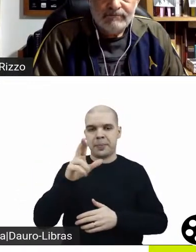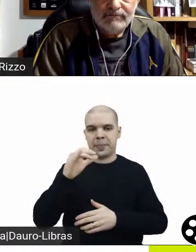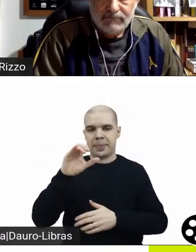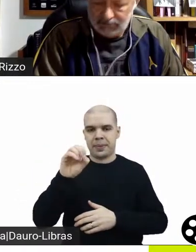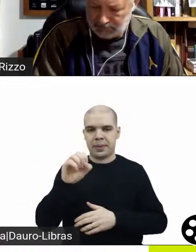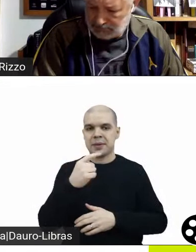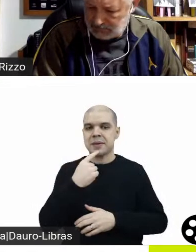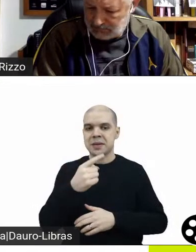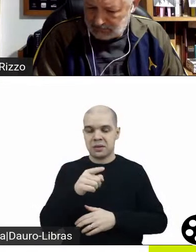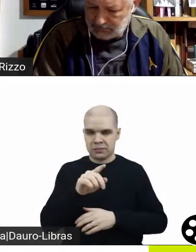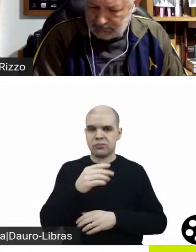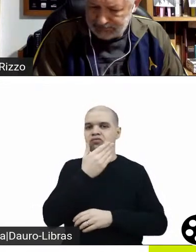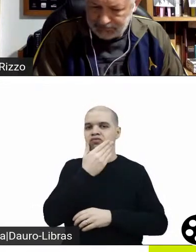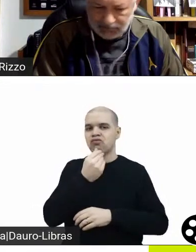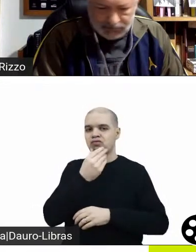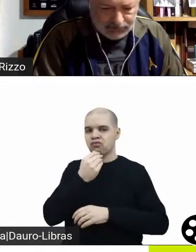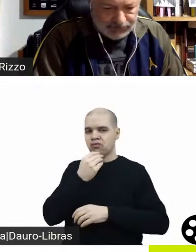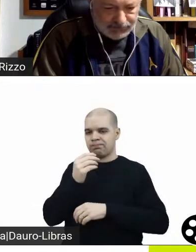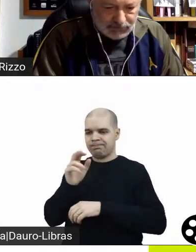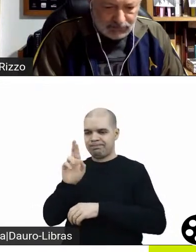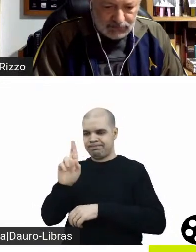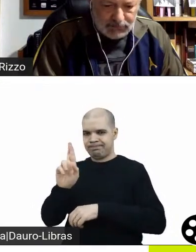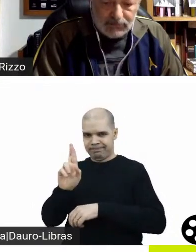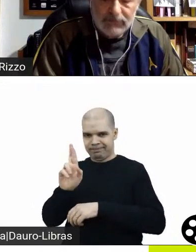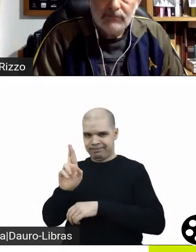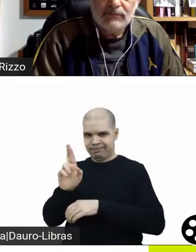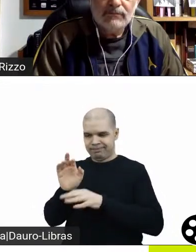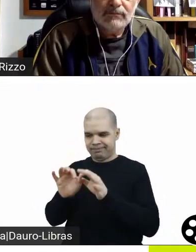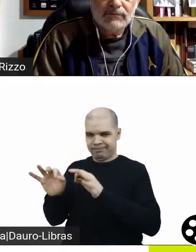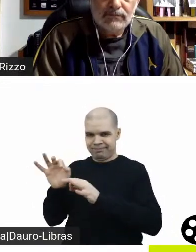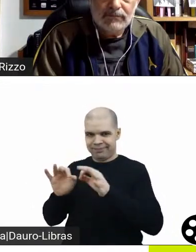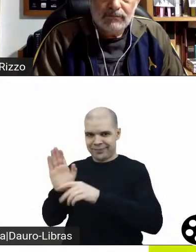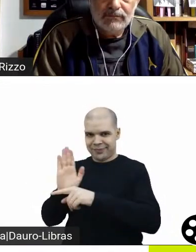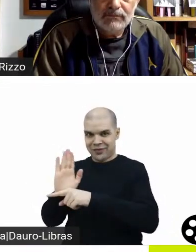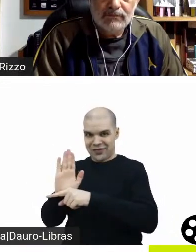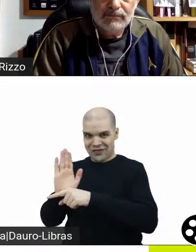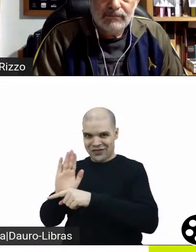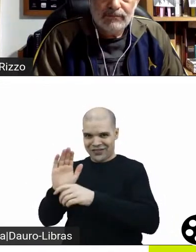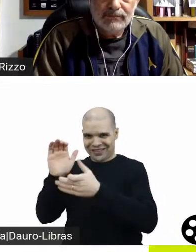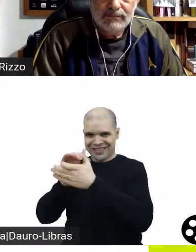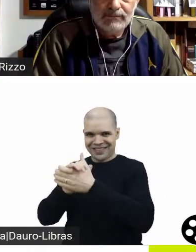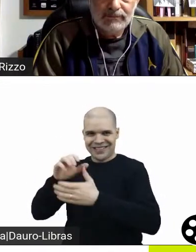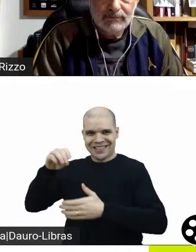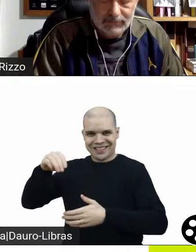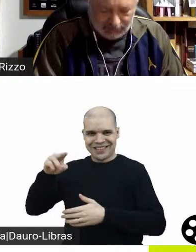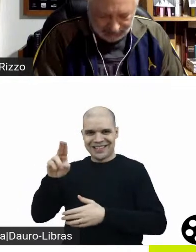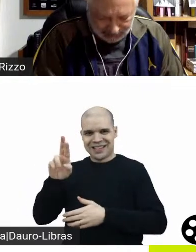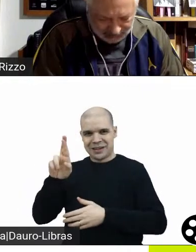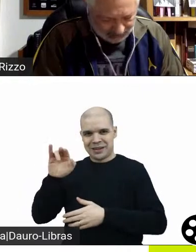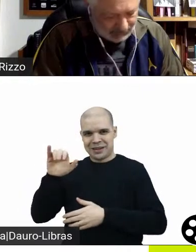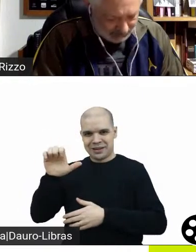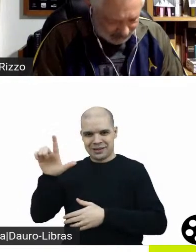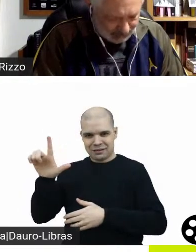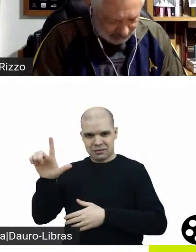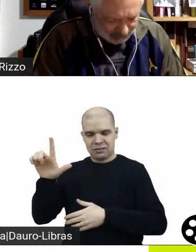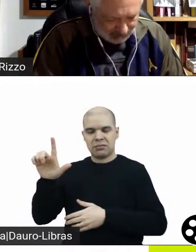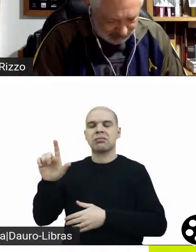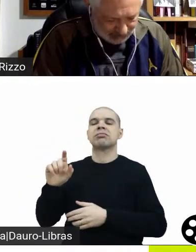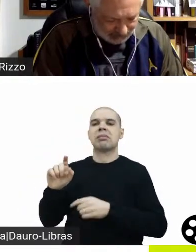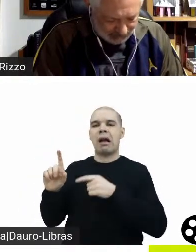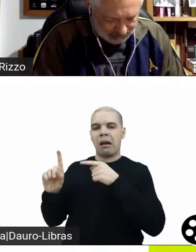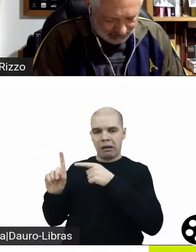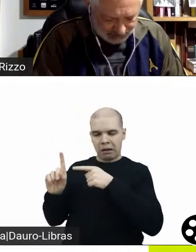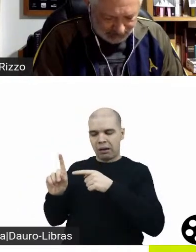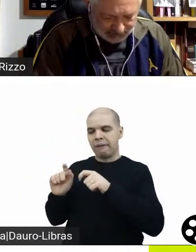que ele manteve alguns elementos que fizeram o Muriel ser bem-sucedido em pelo menos dois dos seus filmes americanos. Você citou o